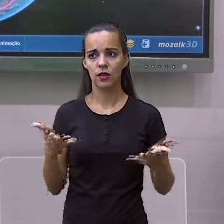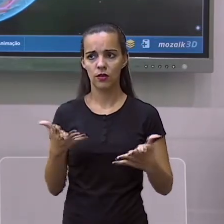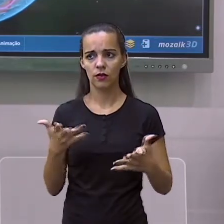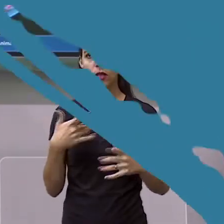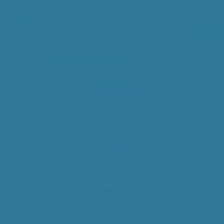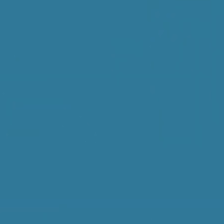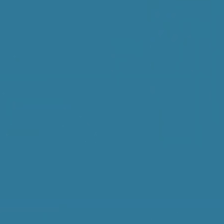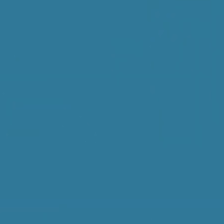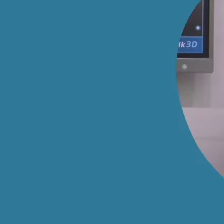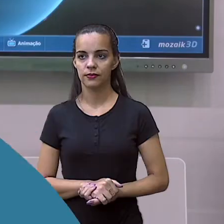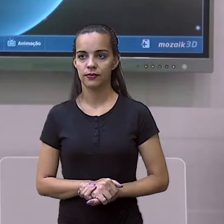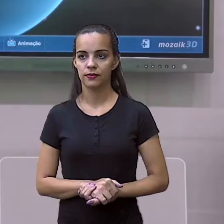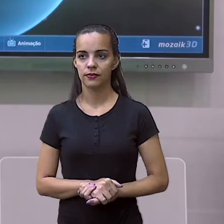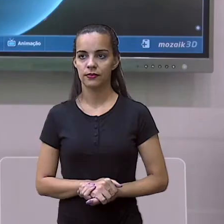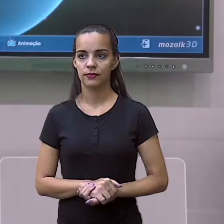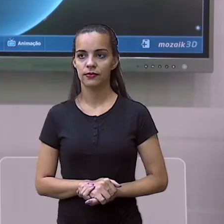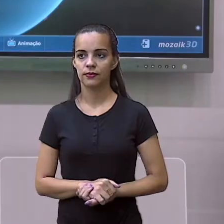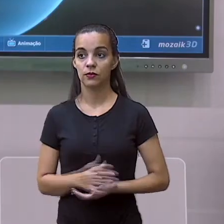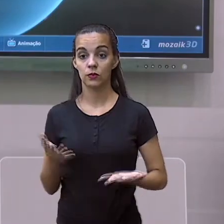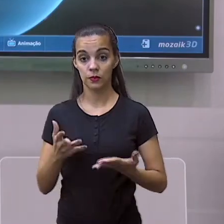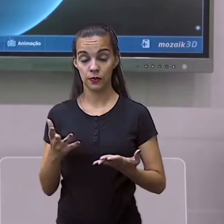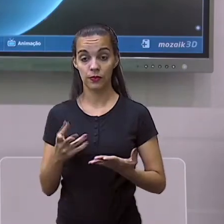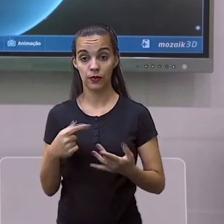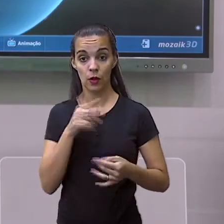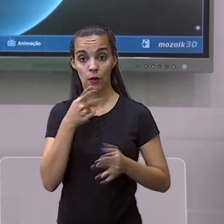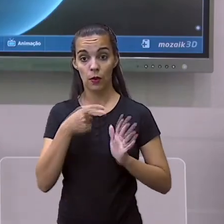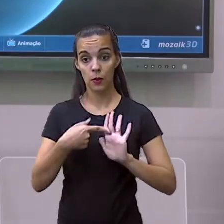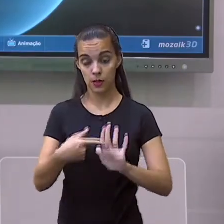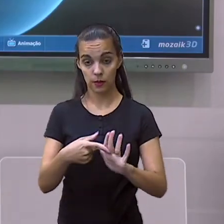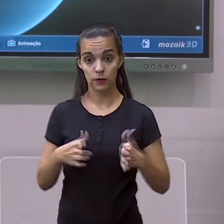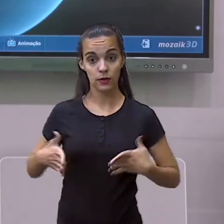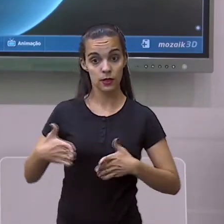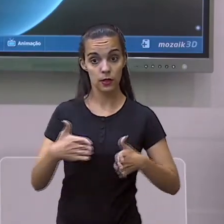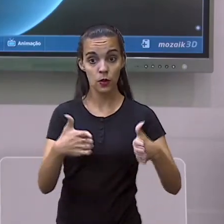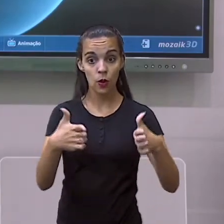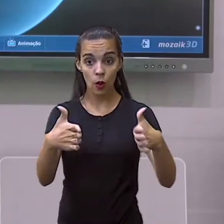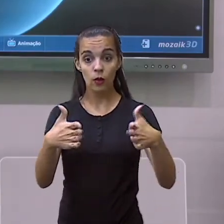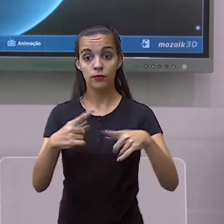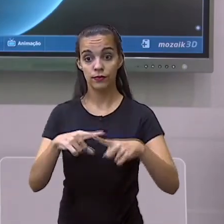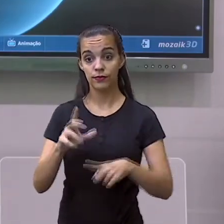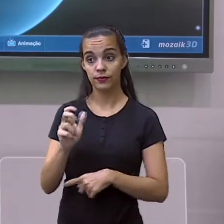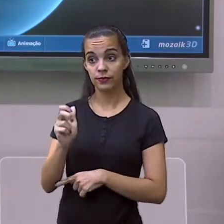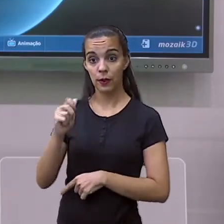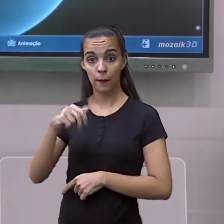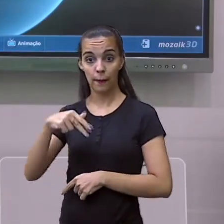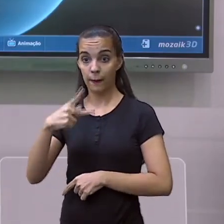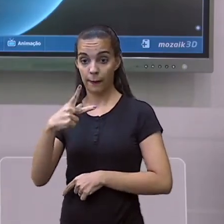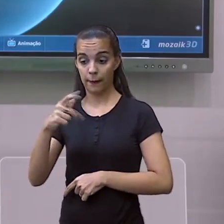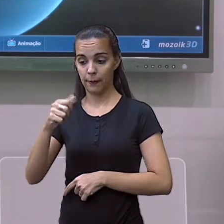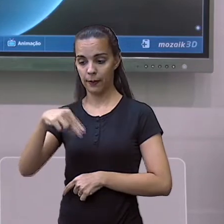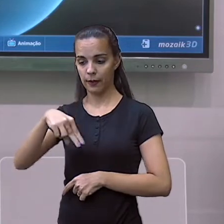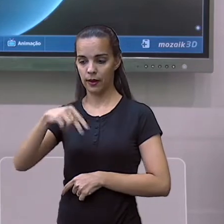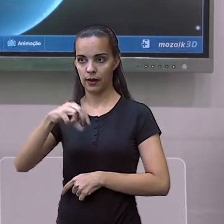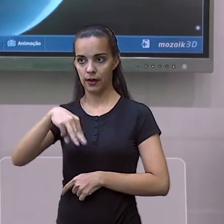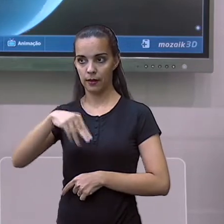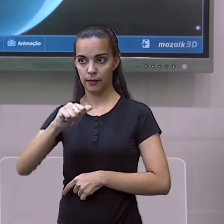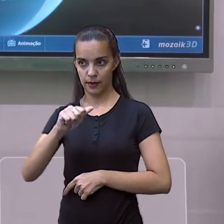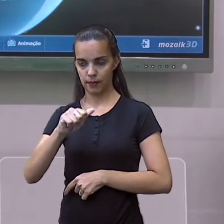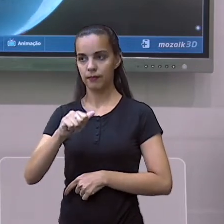o Canal do Panamá. Com o Canal do Panamá aqui na tela, nós vamos perceber o seguinte,